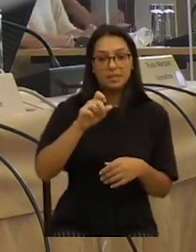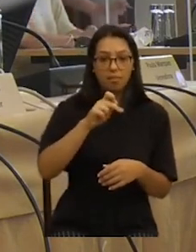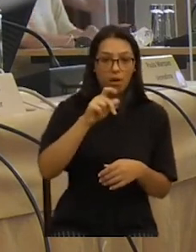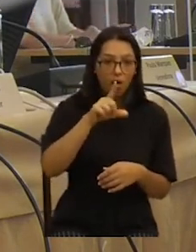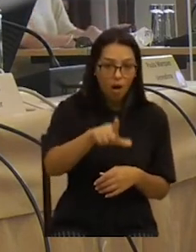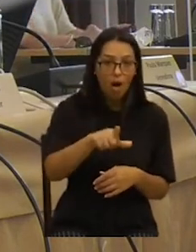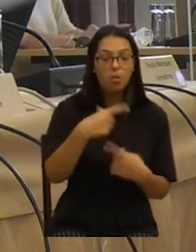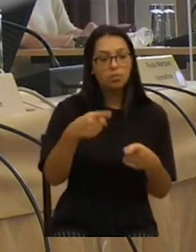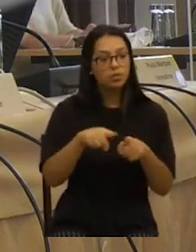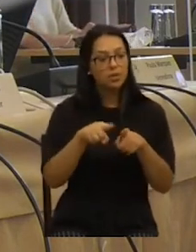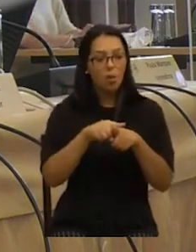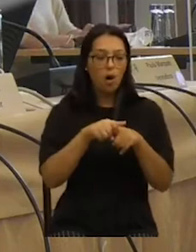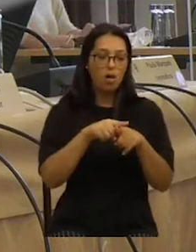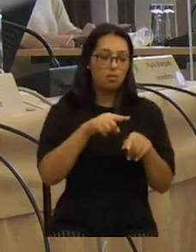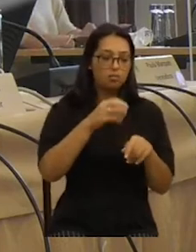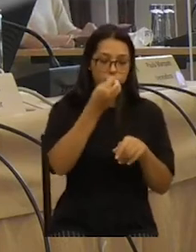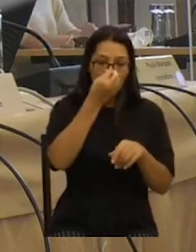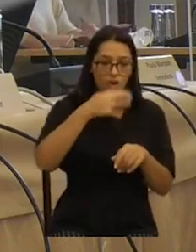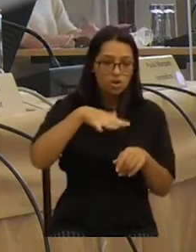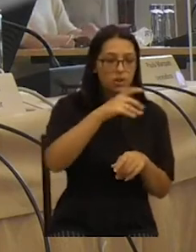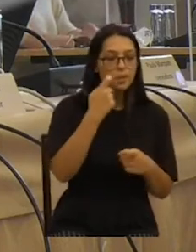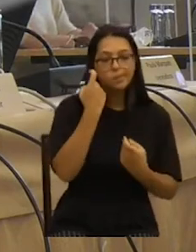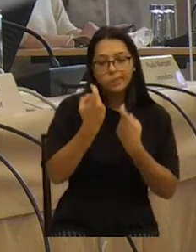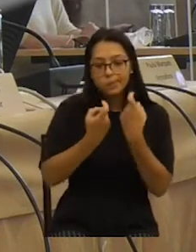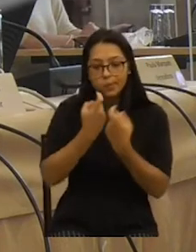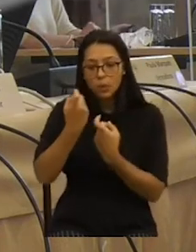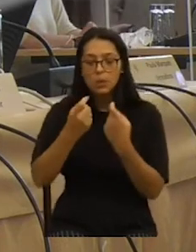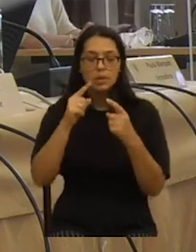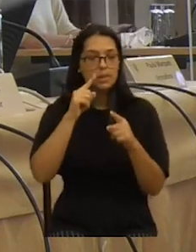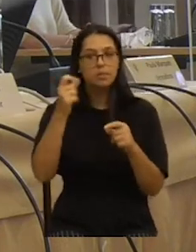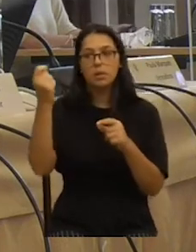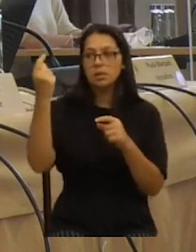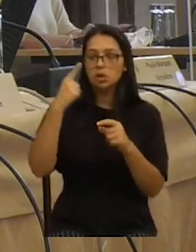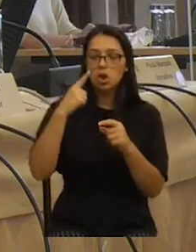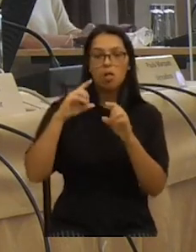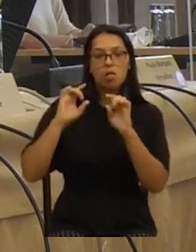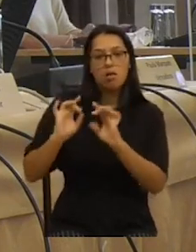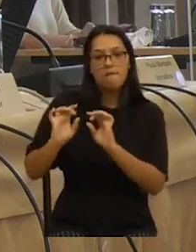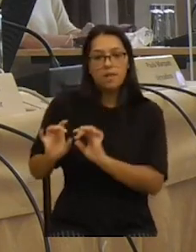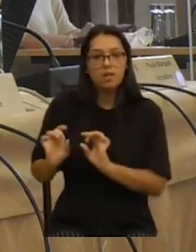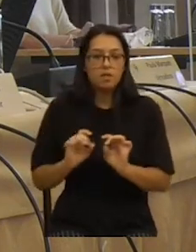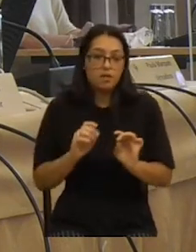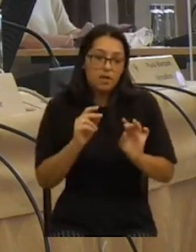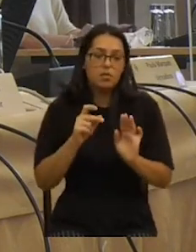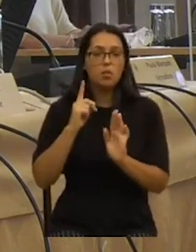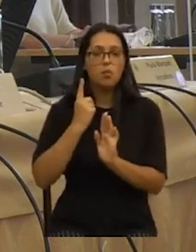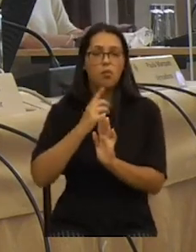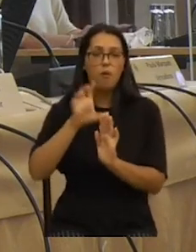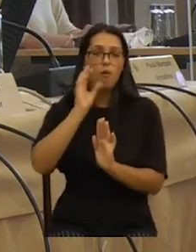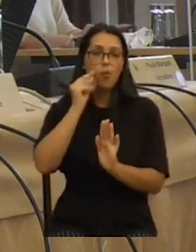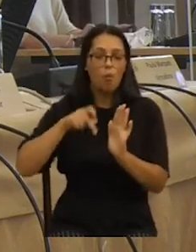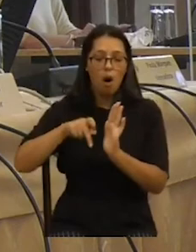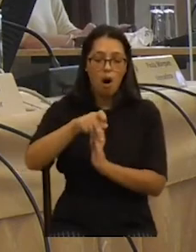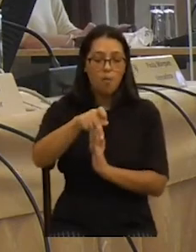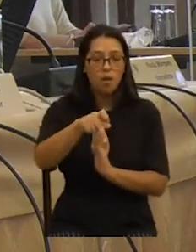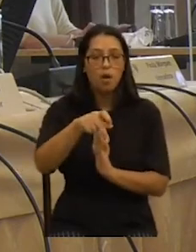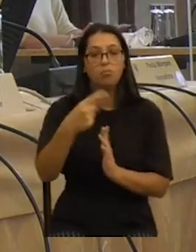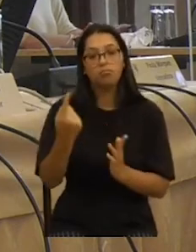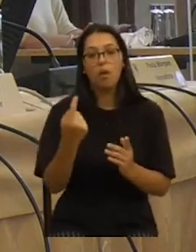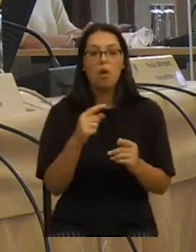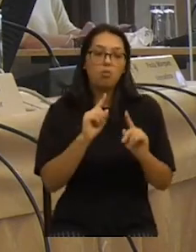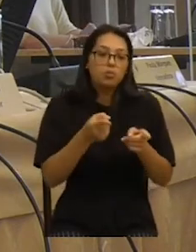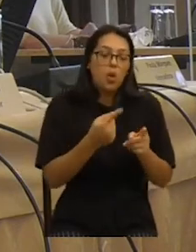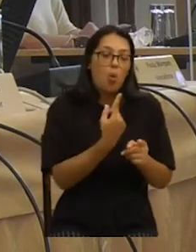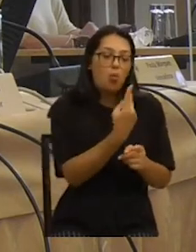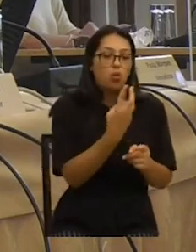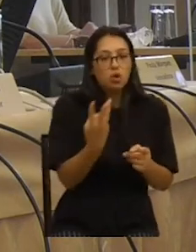jardim, sempre à sombra, sempre pela natureza e sempre caminhando. Claro que no início teremos um ou dois ou três ou